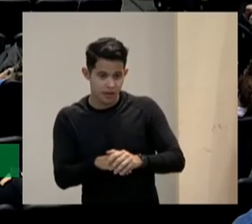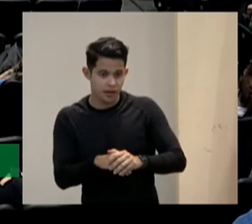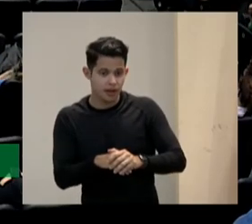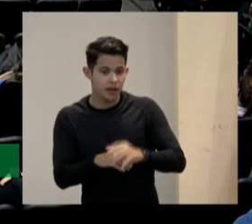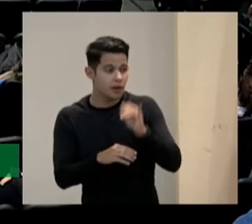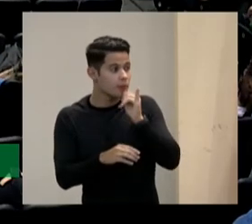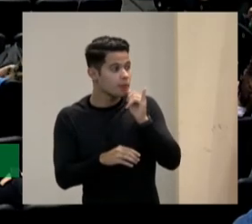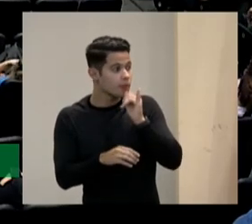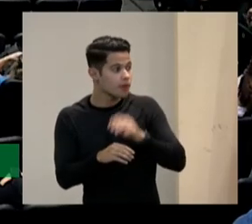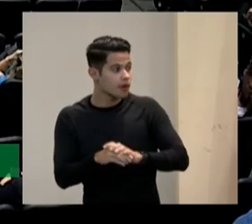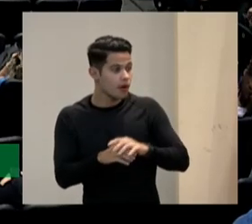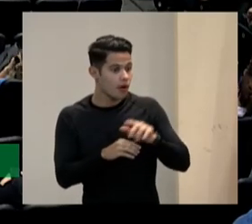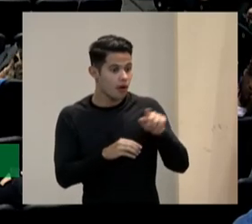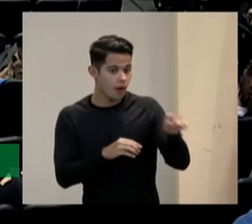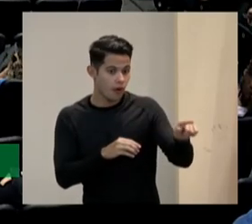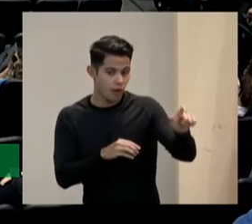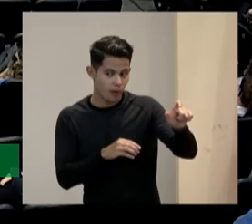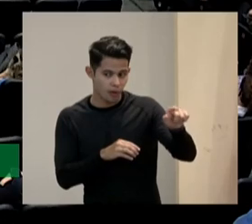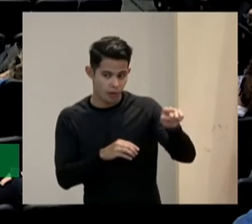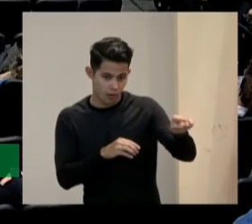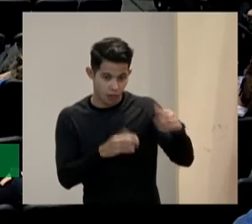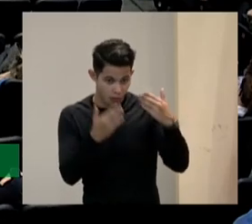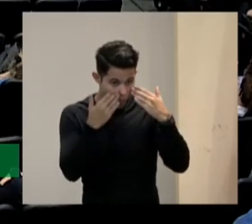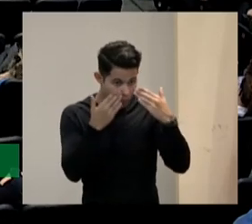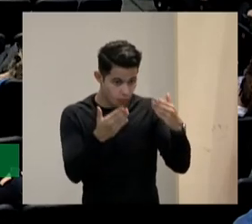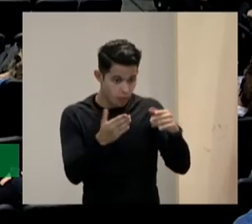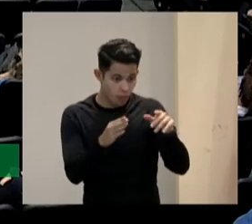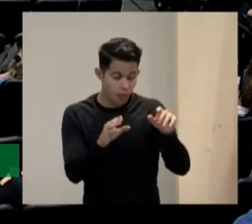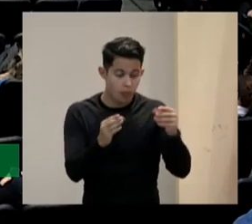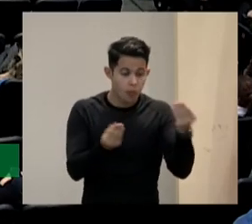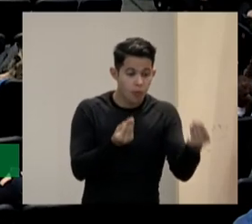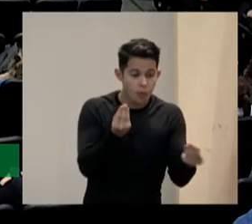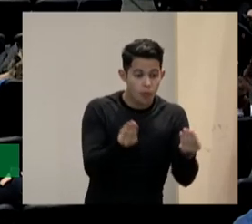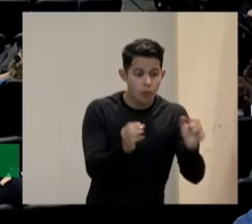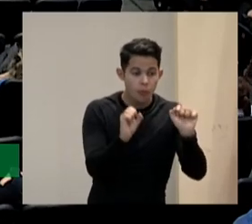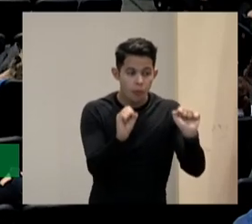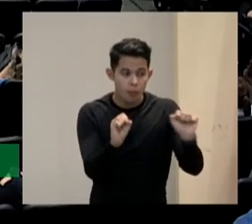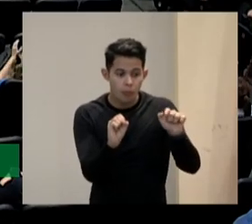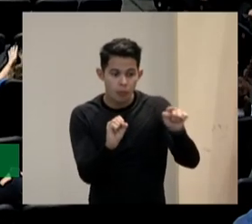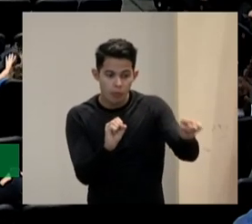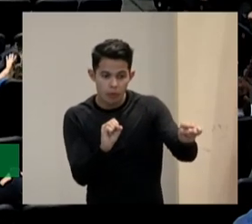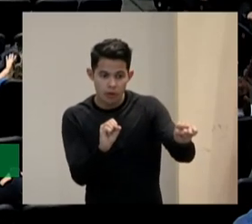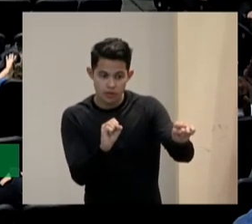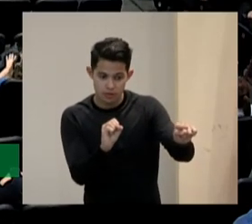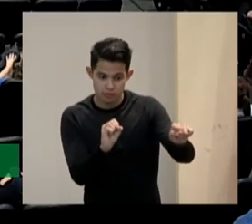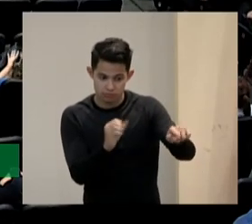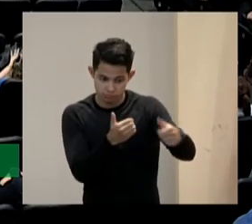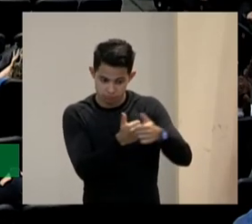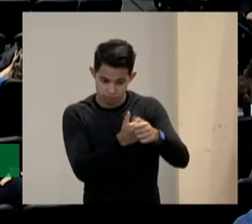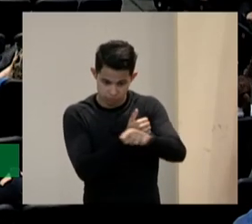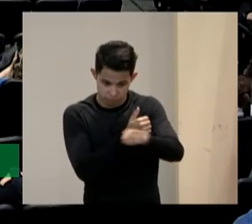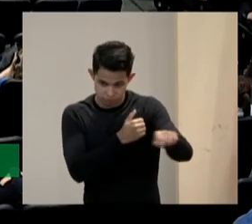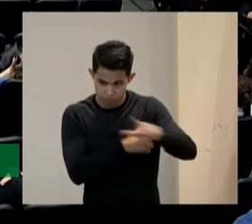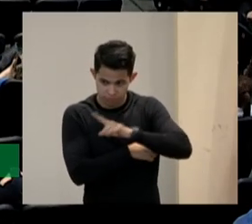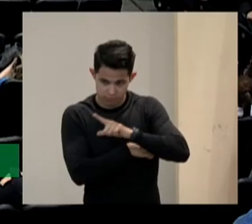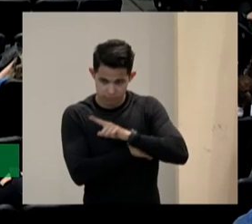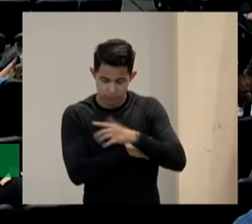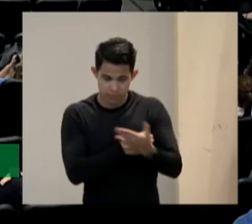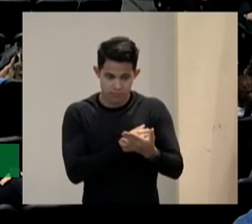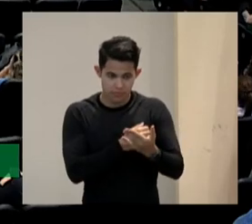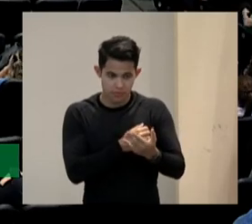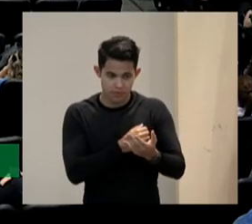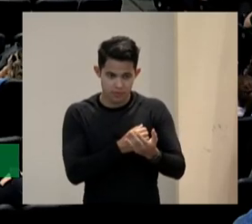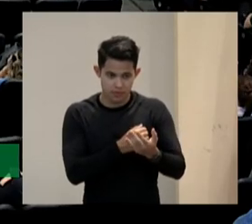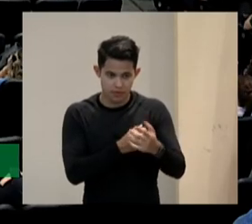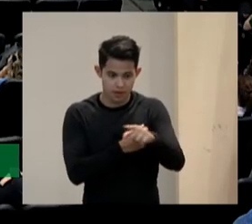este vídeo de aqui vou mostrar a vocês como podem ver isto aí vem aí sozinhos os três vem o